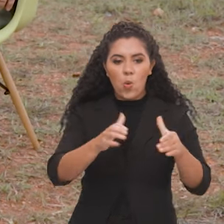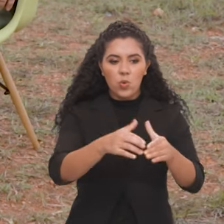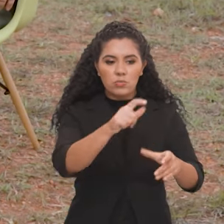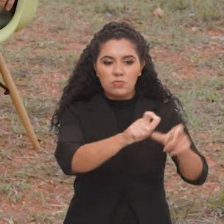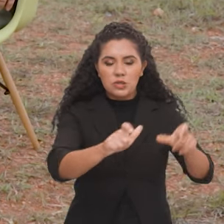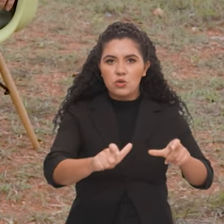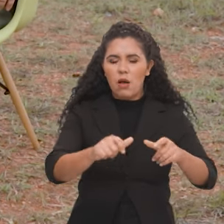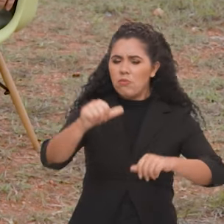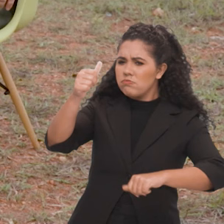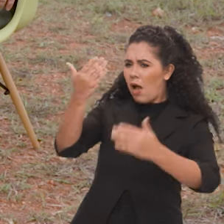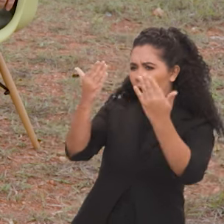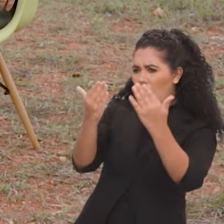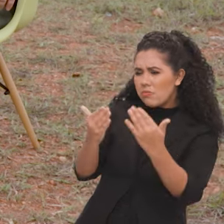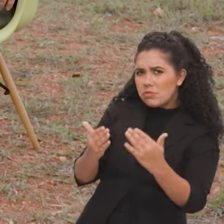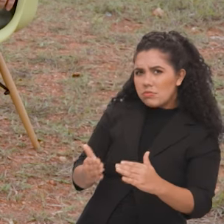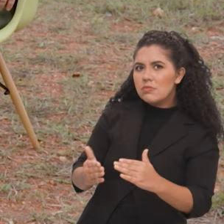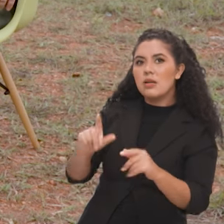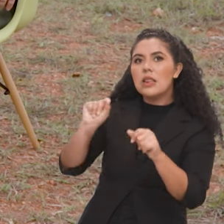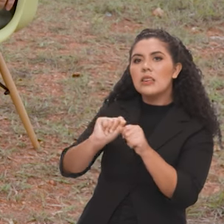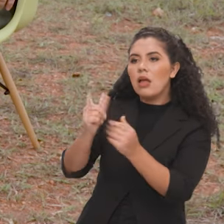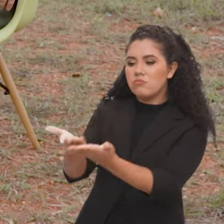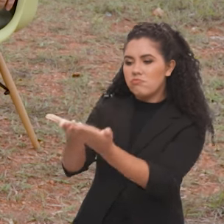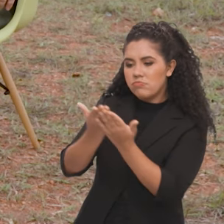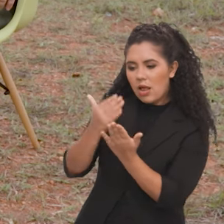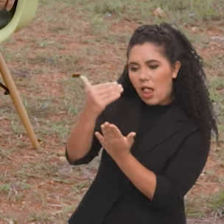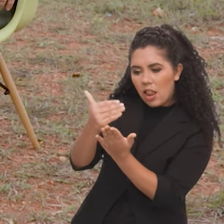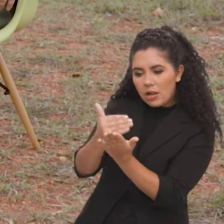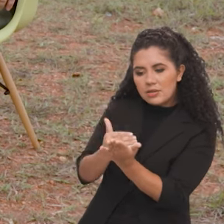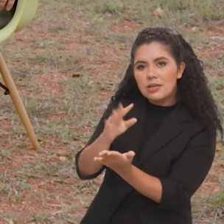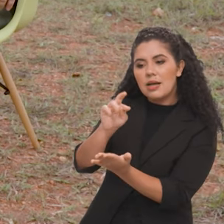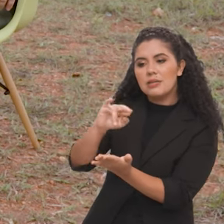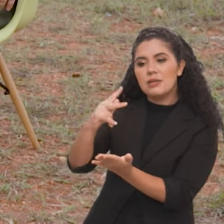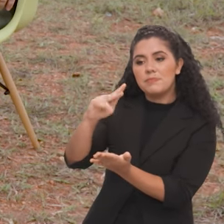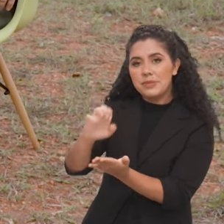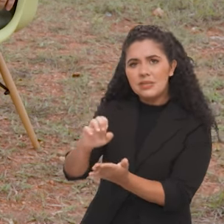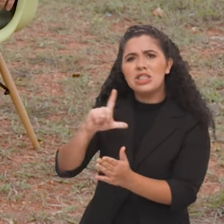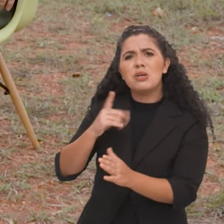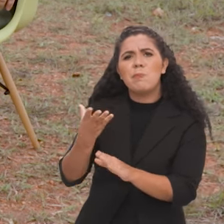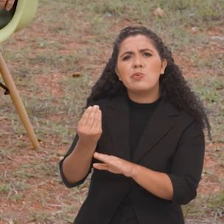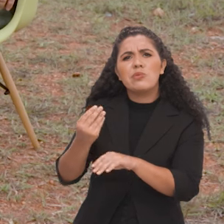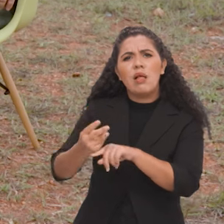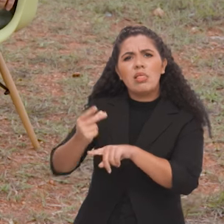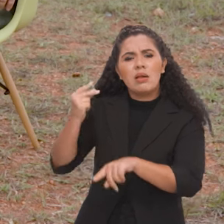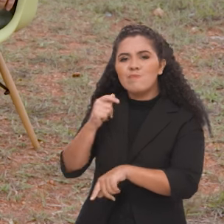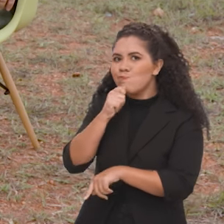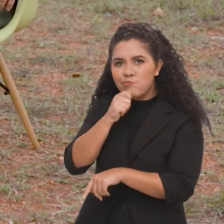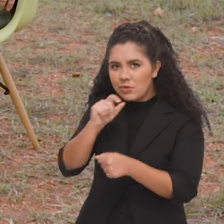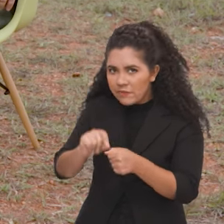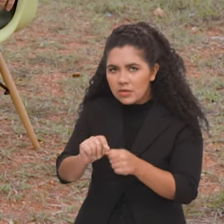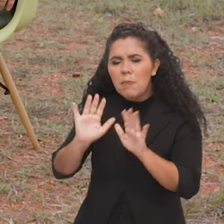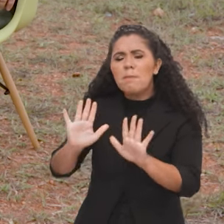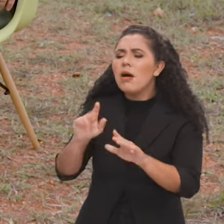18 candidaturas e finalizou numa lista tríplice. Isso não estava sendo feito já há algum tempo. Qual a importância desse